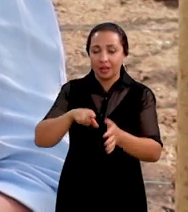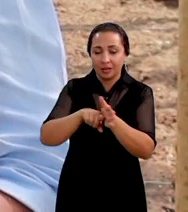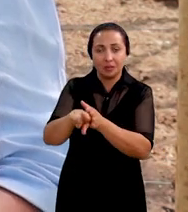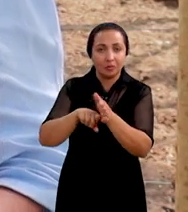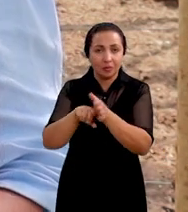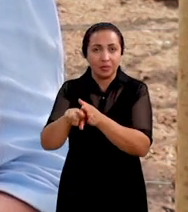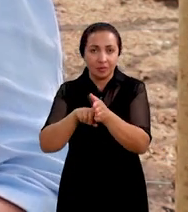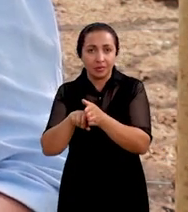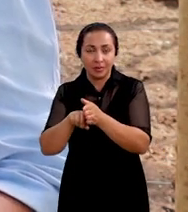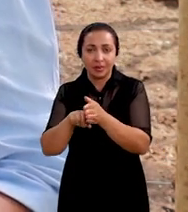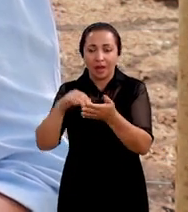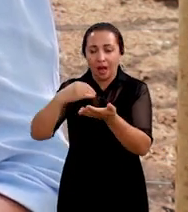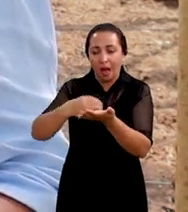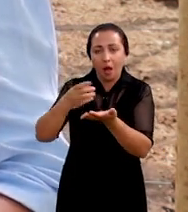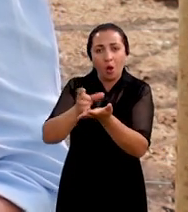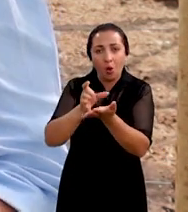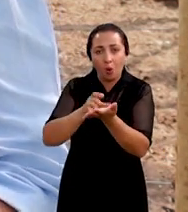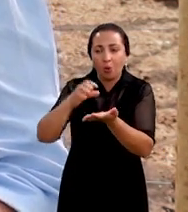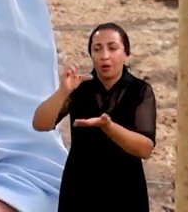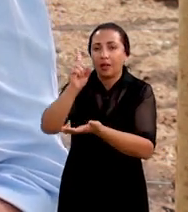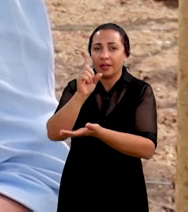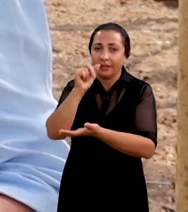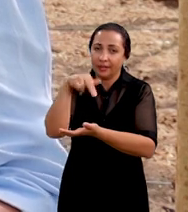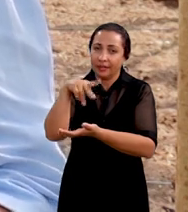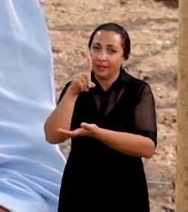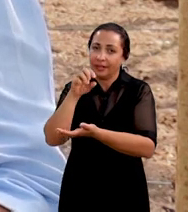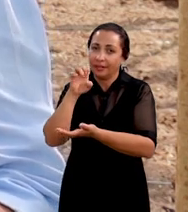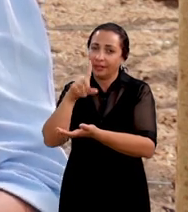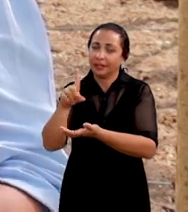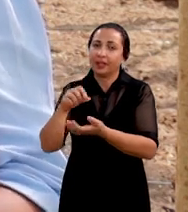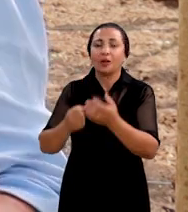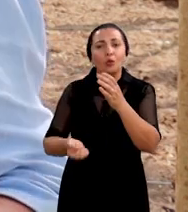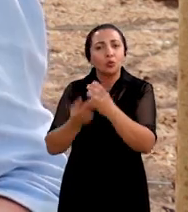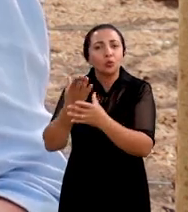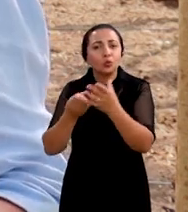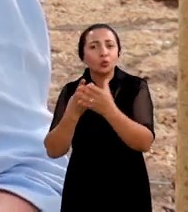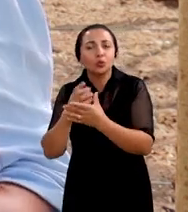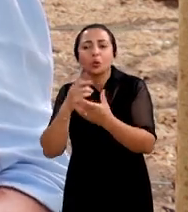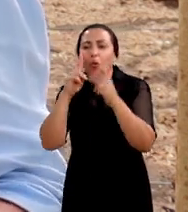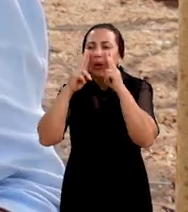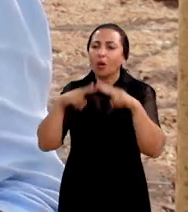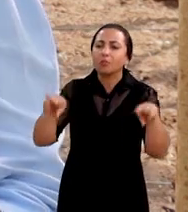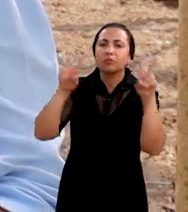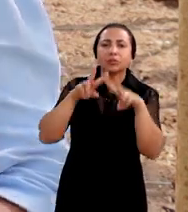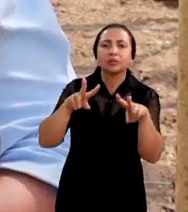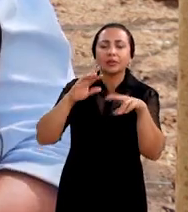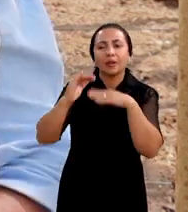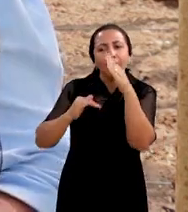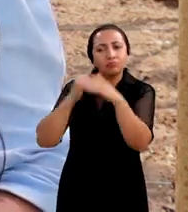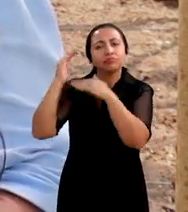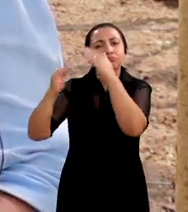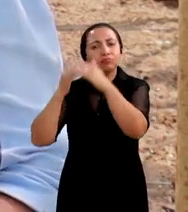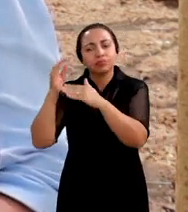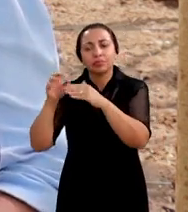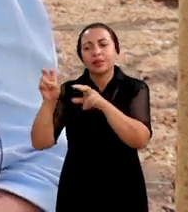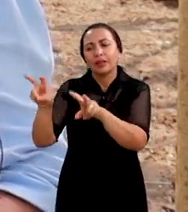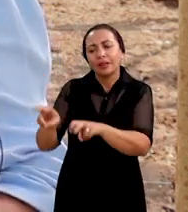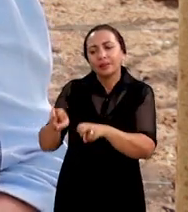Essas pesquisas com a torta de Dendê aqui na Universidade veio surgindo a partir do momento que foi observado uma crescente